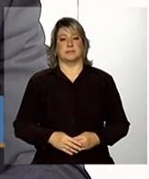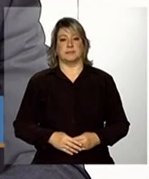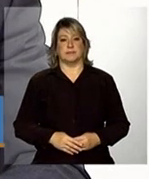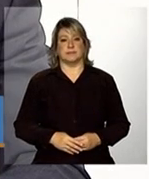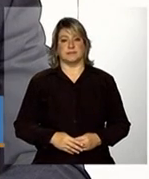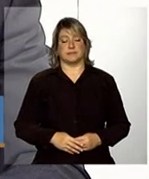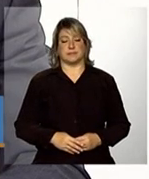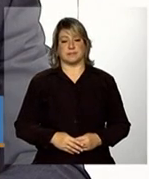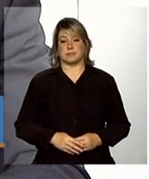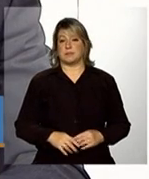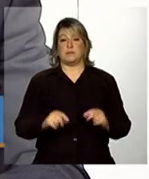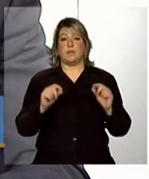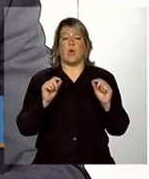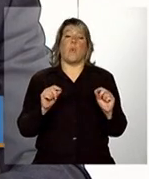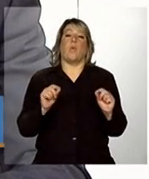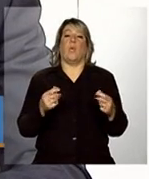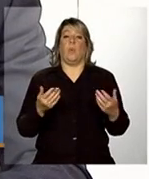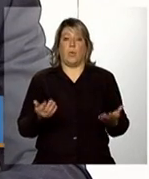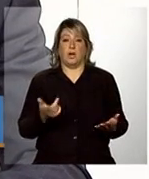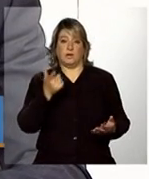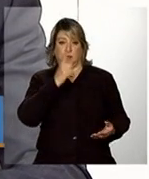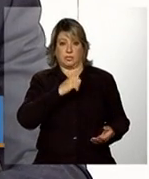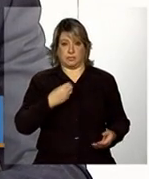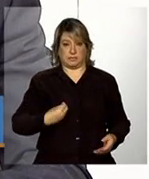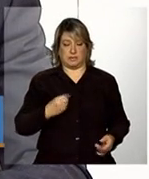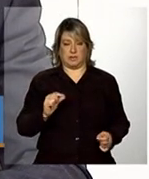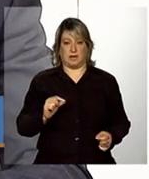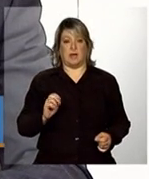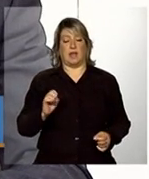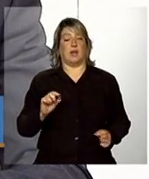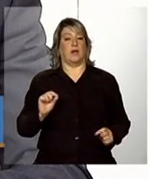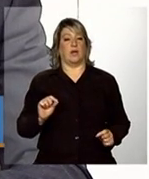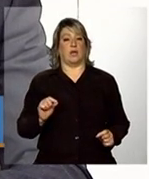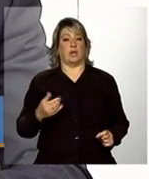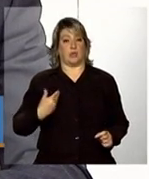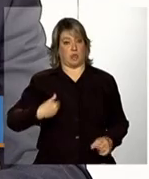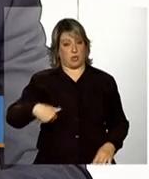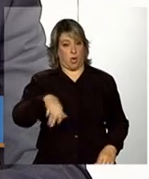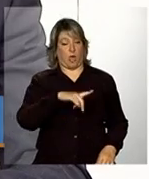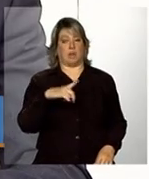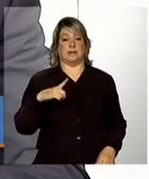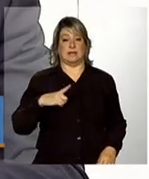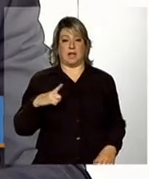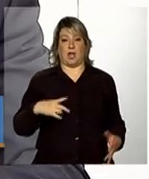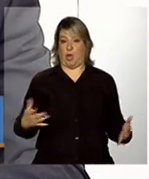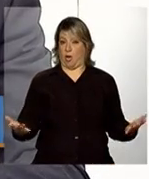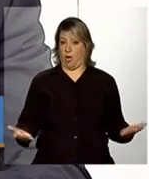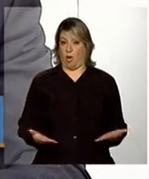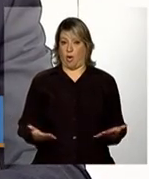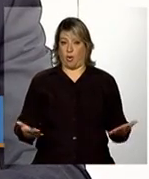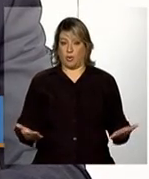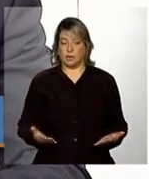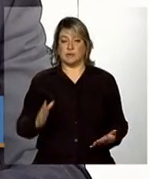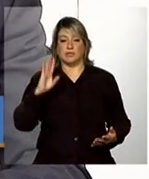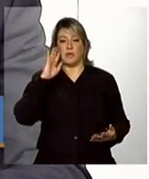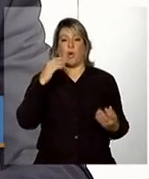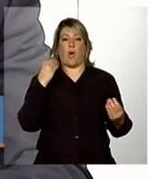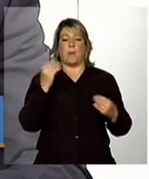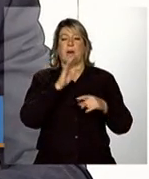O que acontece é o seguinte, hoje nós temos os instrumentos para fazer com que nenhuma família